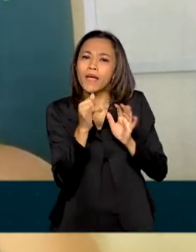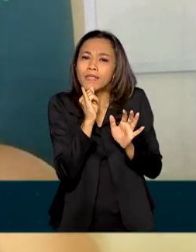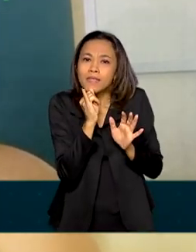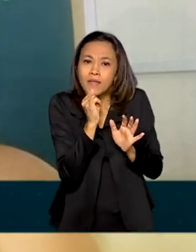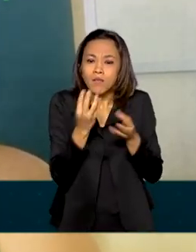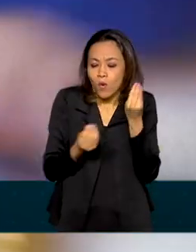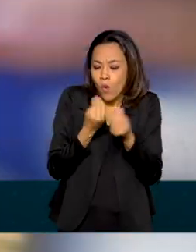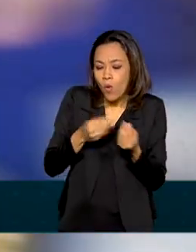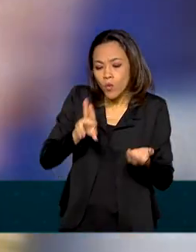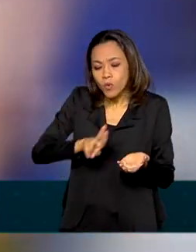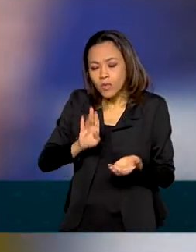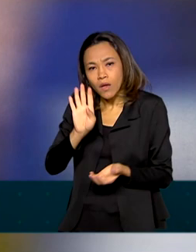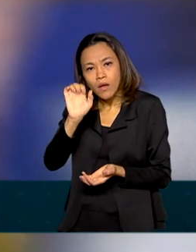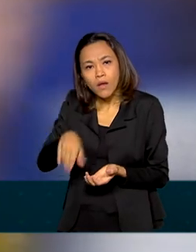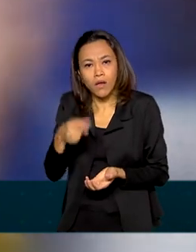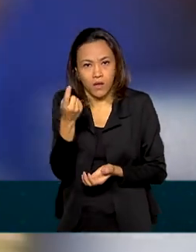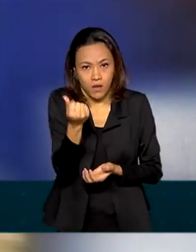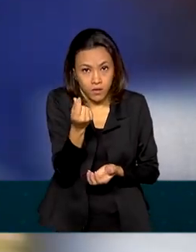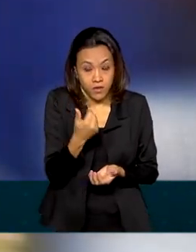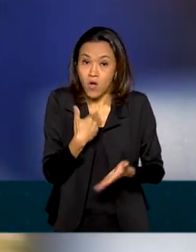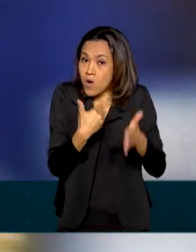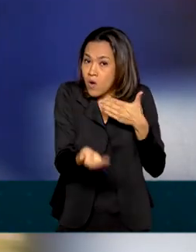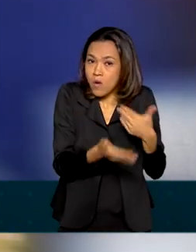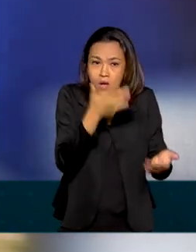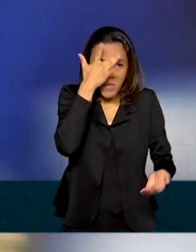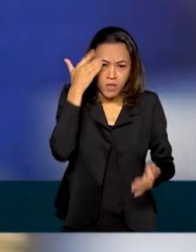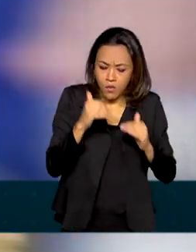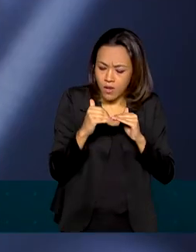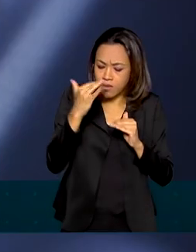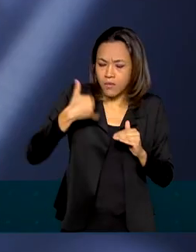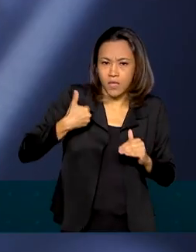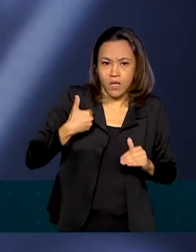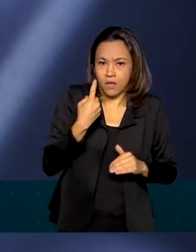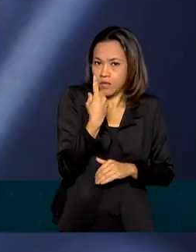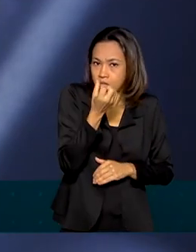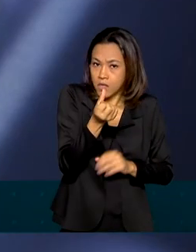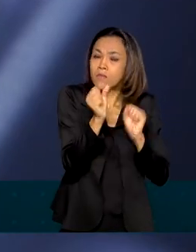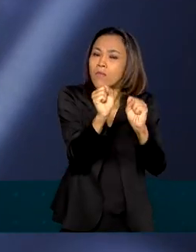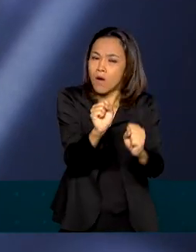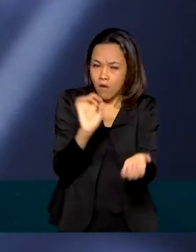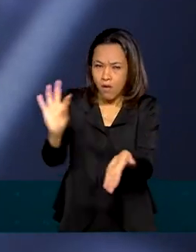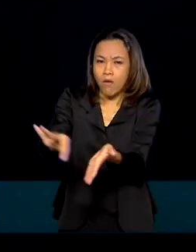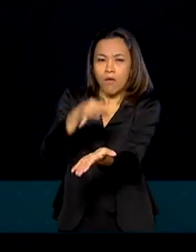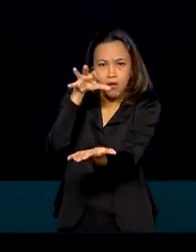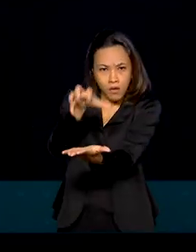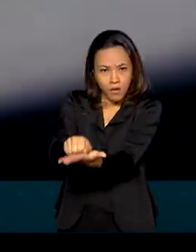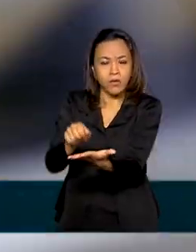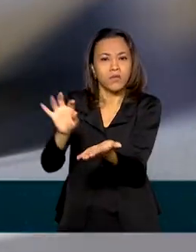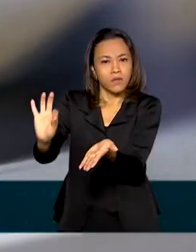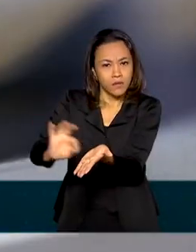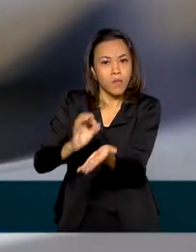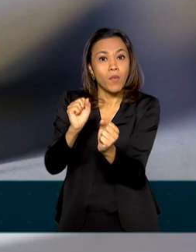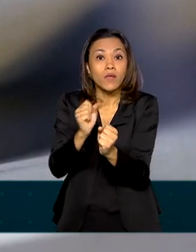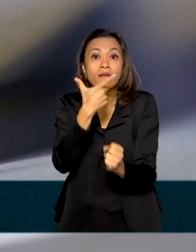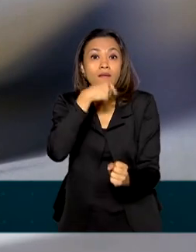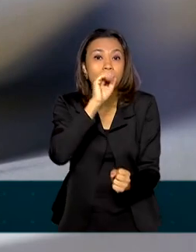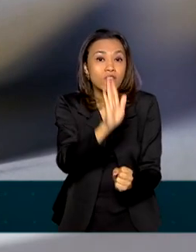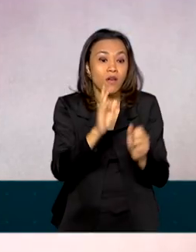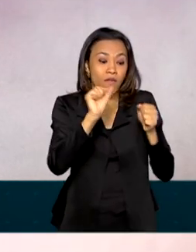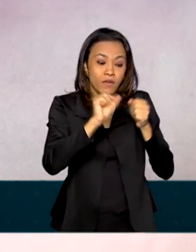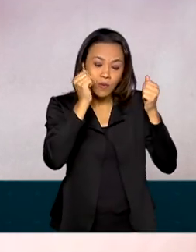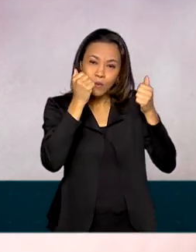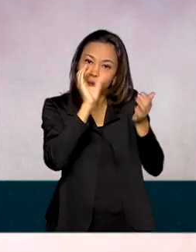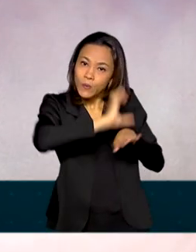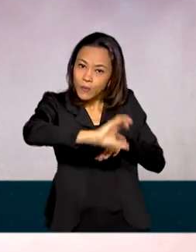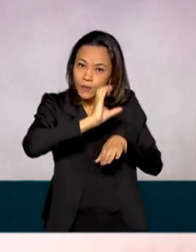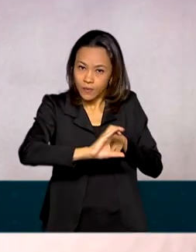educação financeira. Qualquer pessoa acima de 16 anos pode se inscrever. E quem já fez o curso de educação